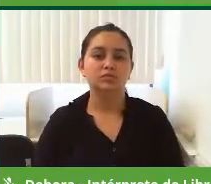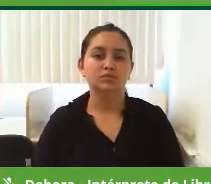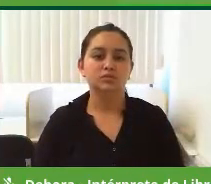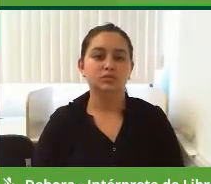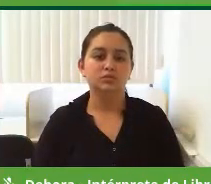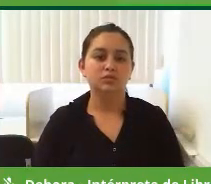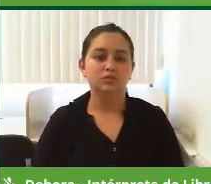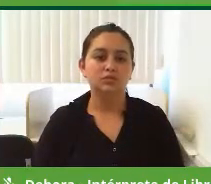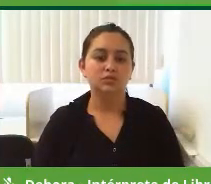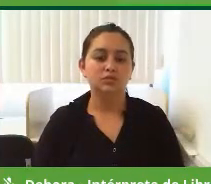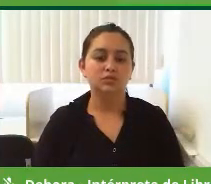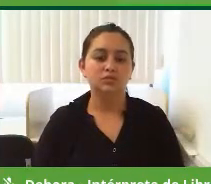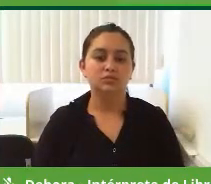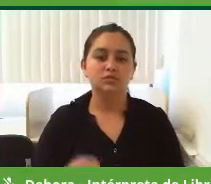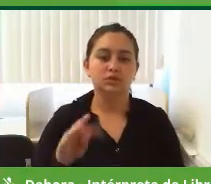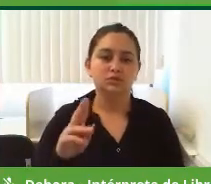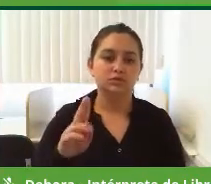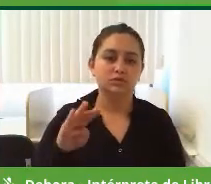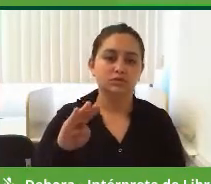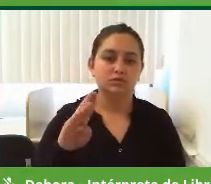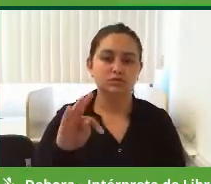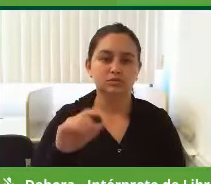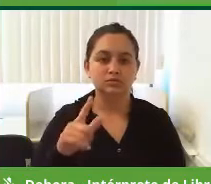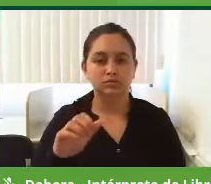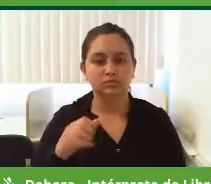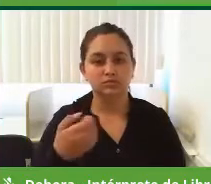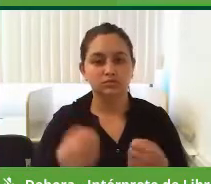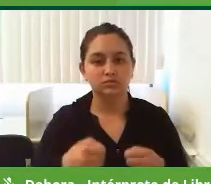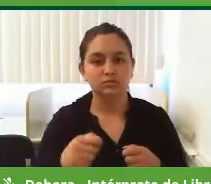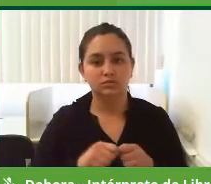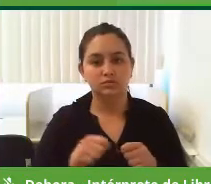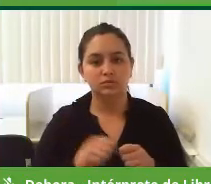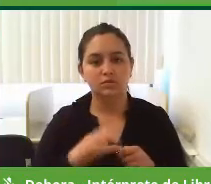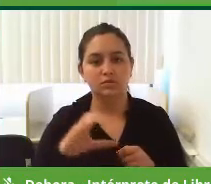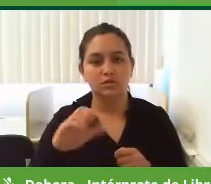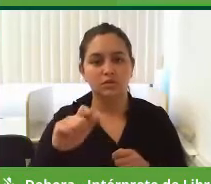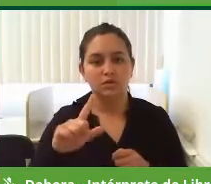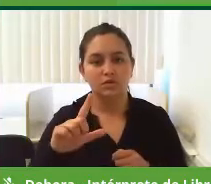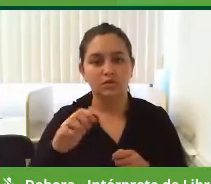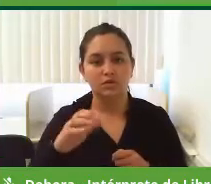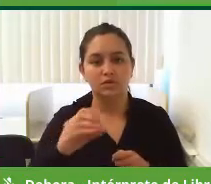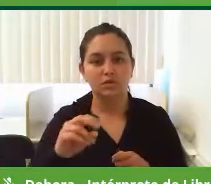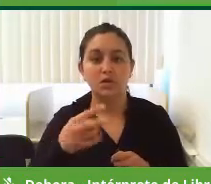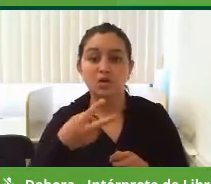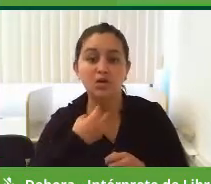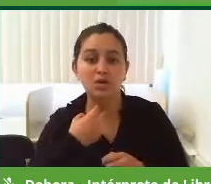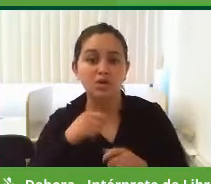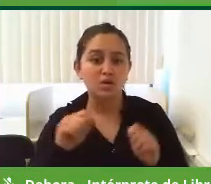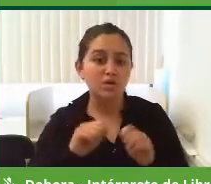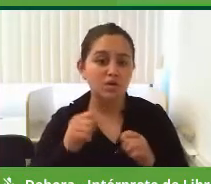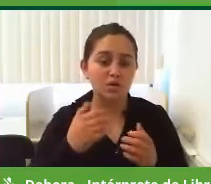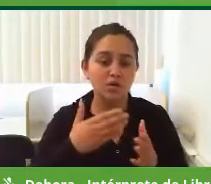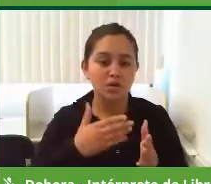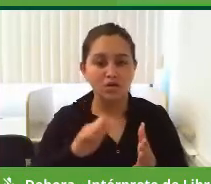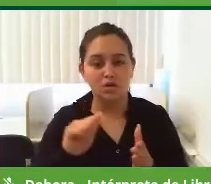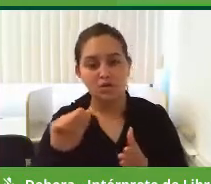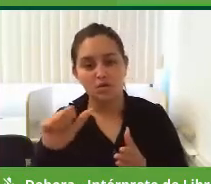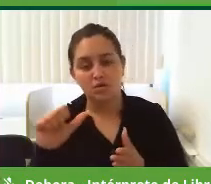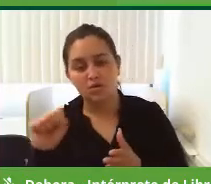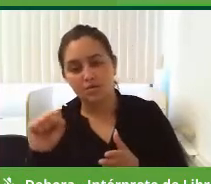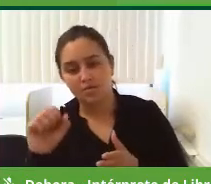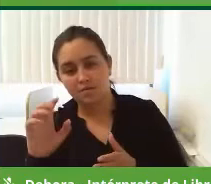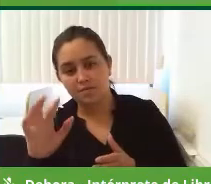a tubulação tem que ser feita na calçada, gente, não pode ser feito no meio do asfalto, se fizer no meio do asfalto,